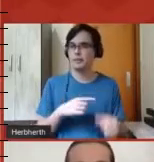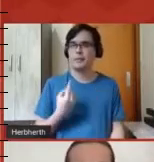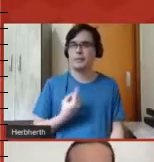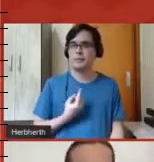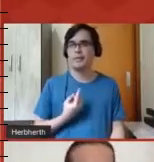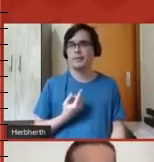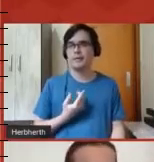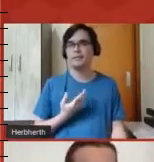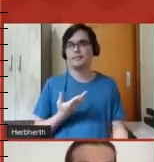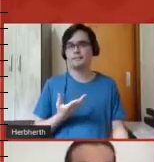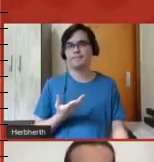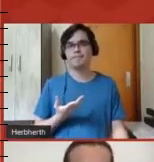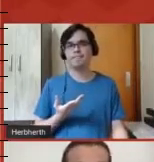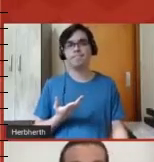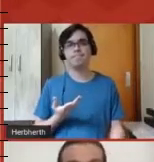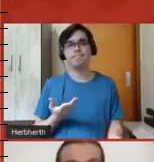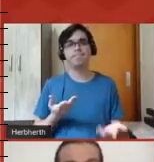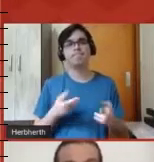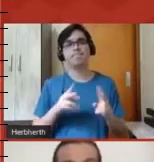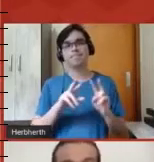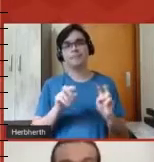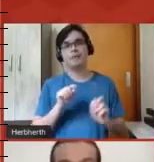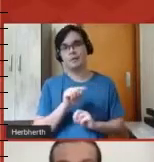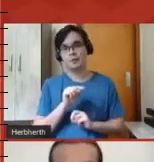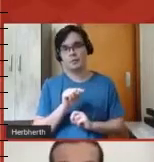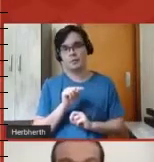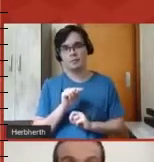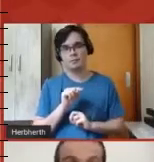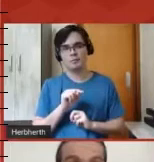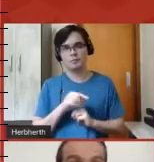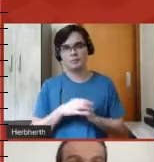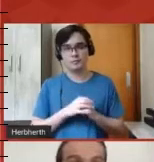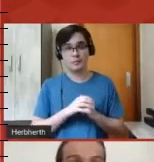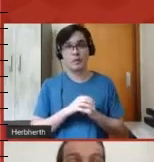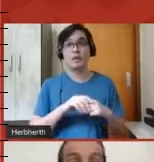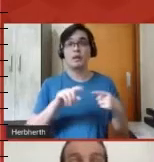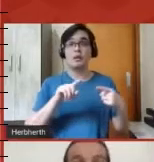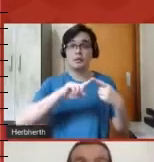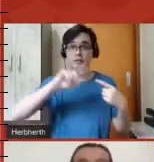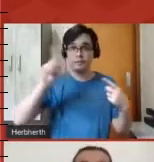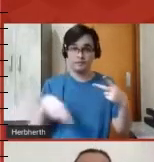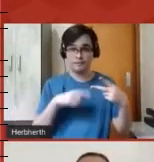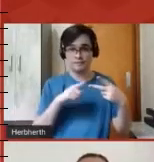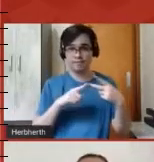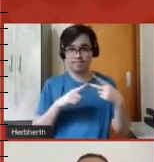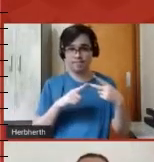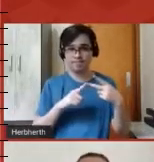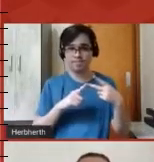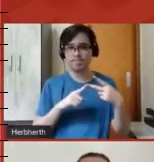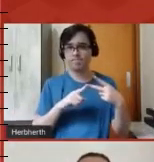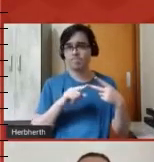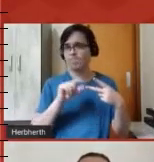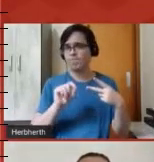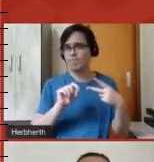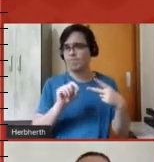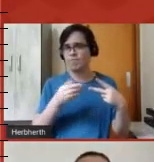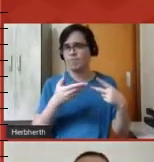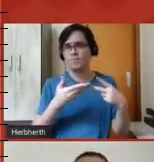sentido. Um outro desafio estava ligado à questão da